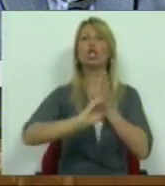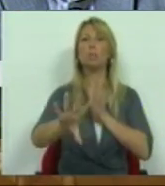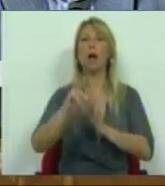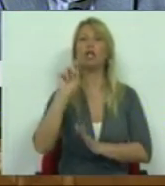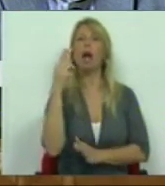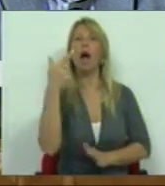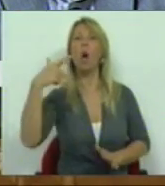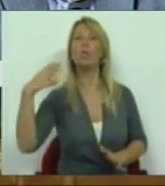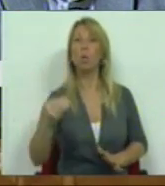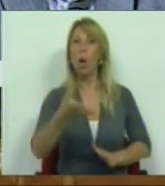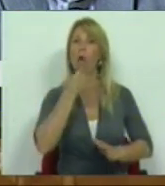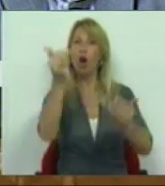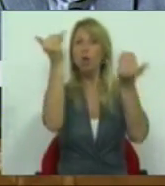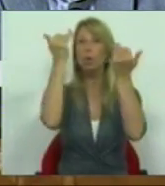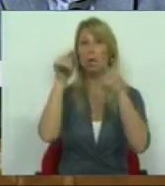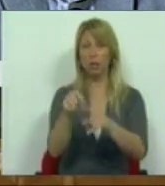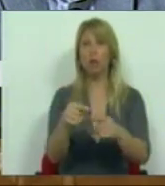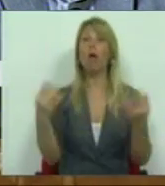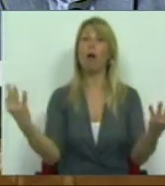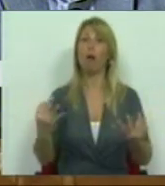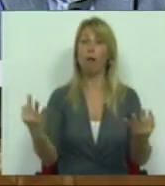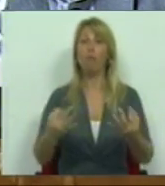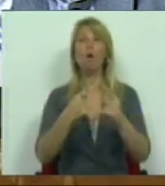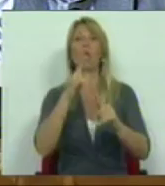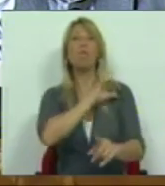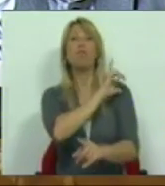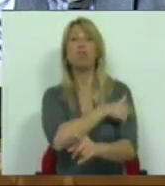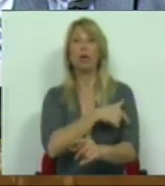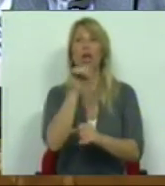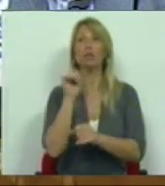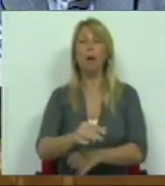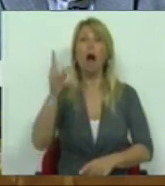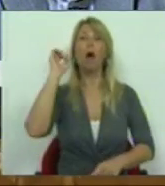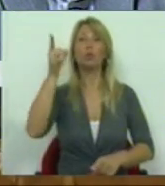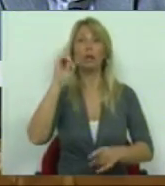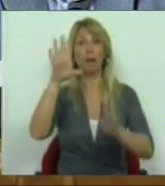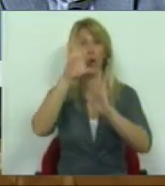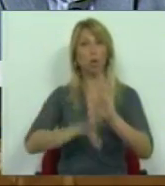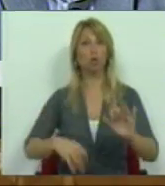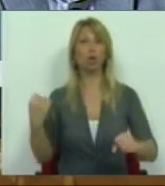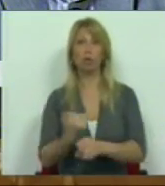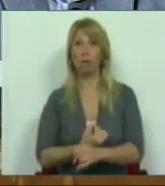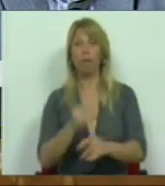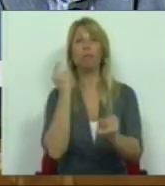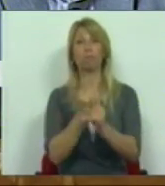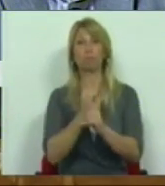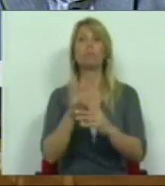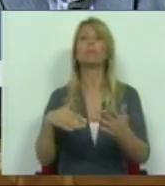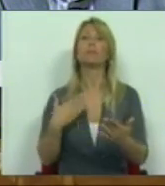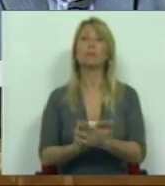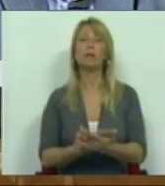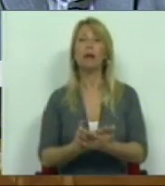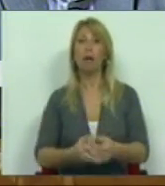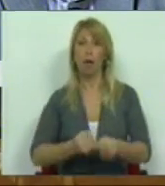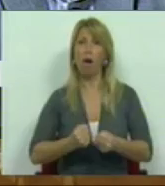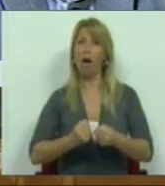os poderes da Autoridade para as Condições de Trabalho, aliás, dando consistência legal